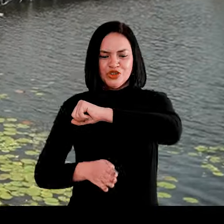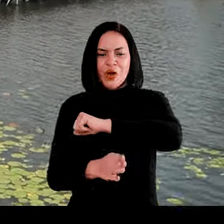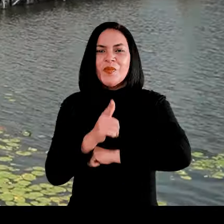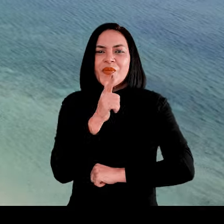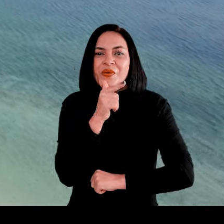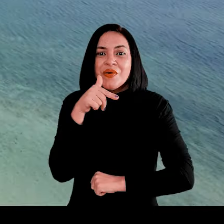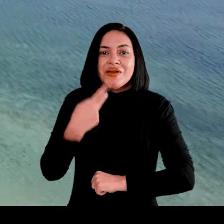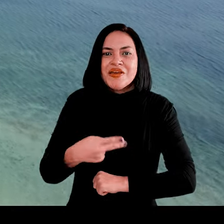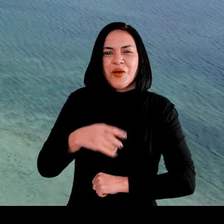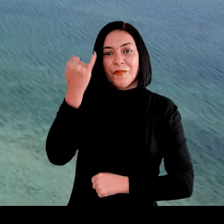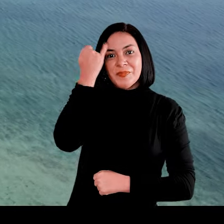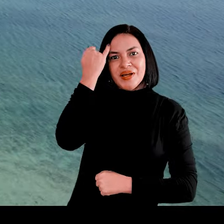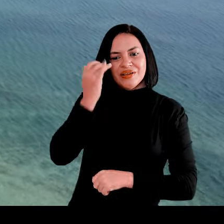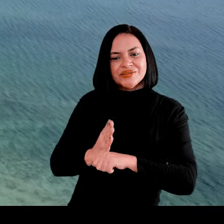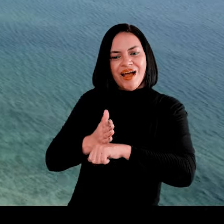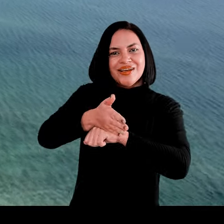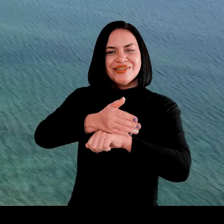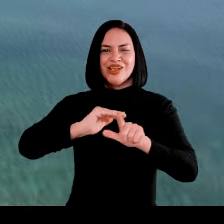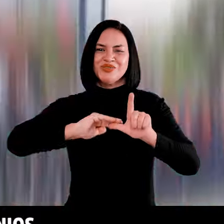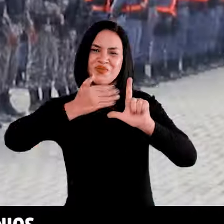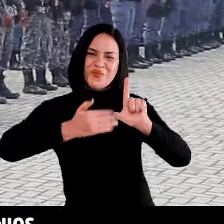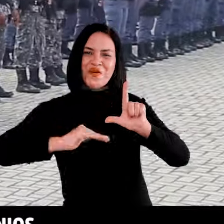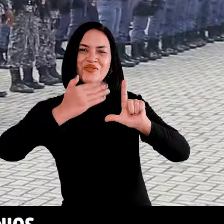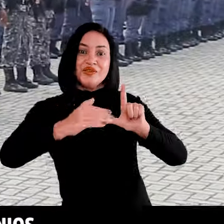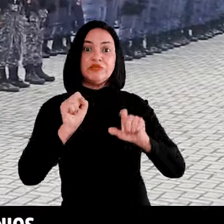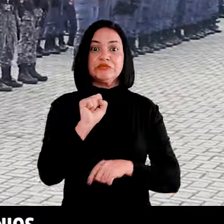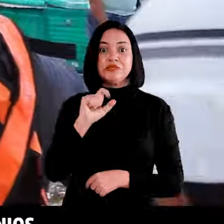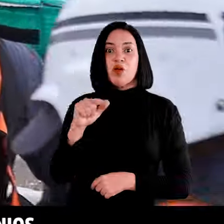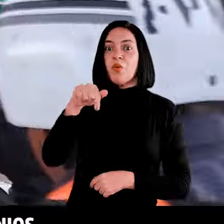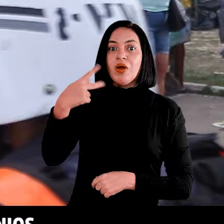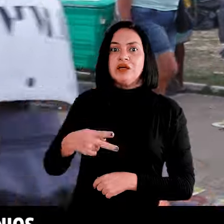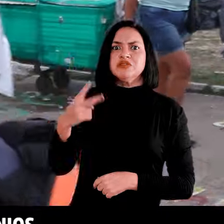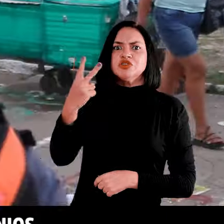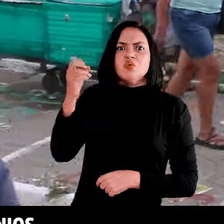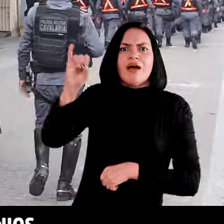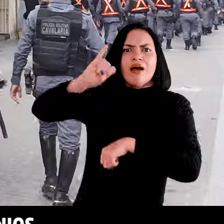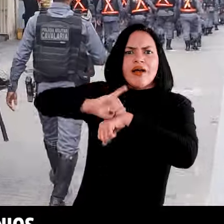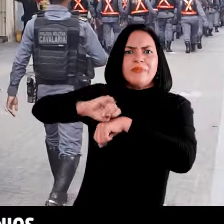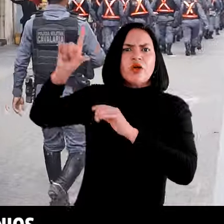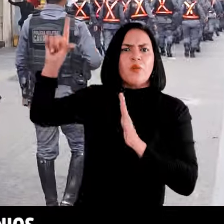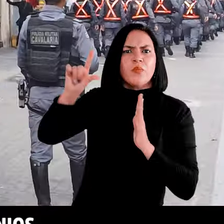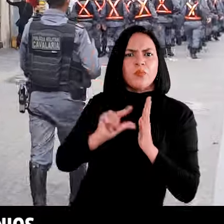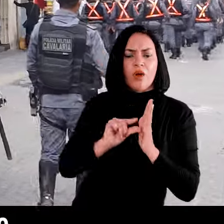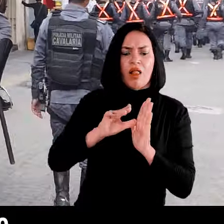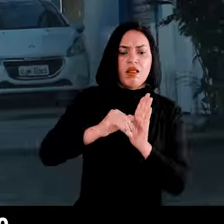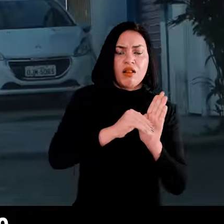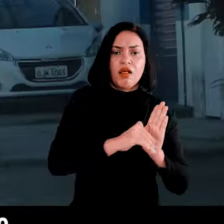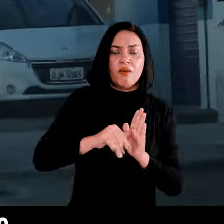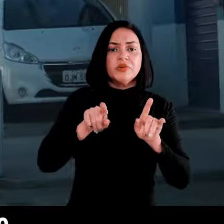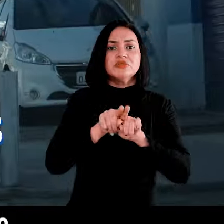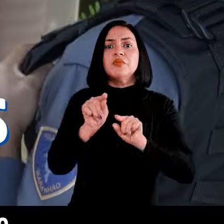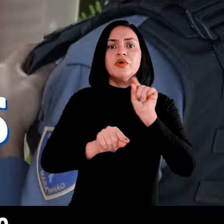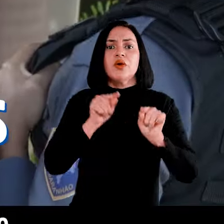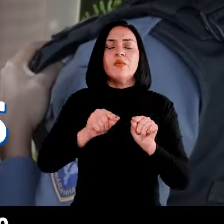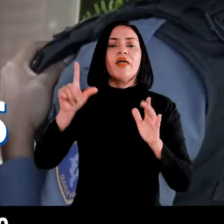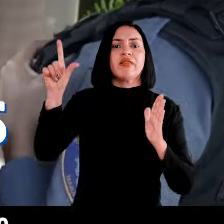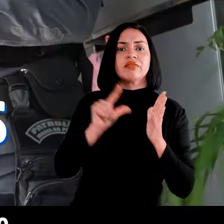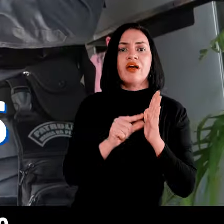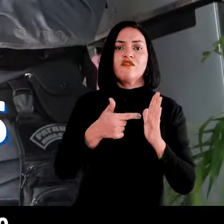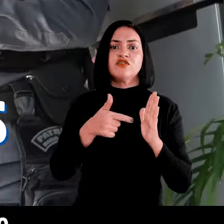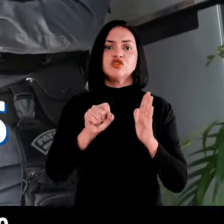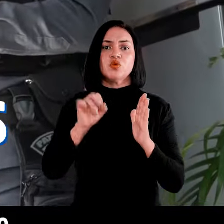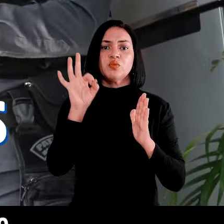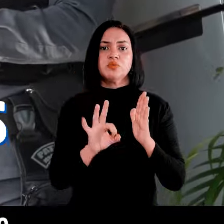rio Preguiças, acesso aos lençóis maranhenses. São Luís é a segunda capital com maior redução de latrocínios e queda de 28%